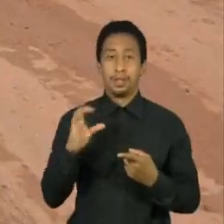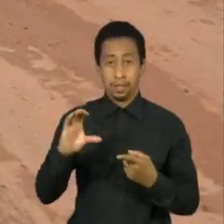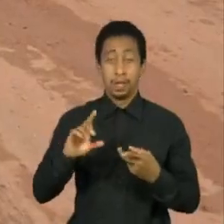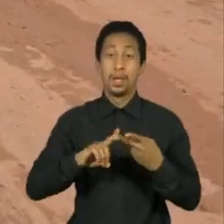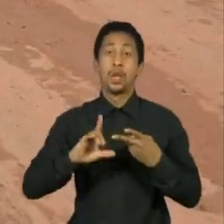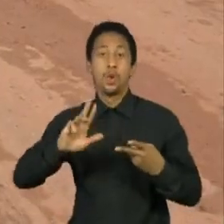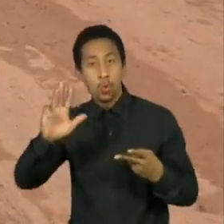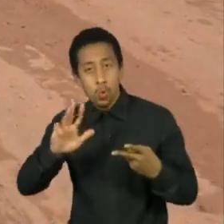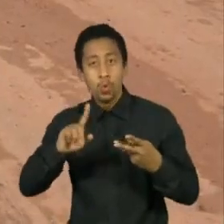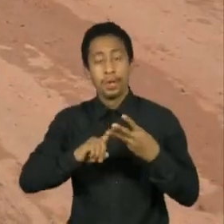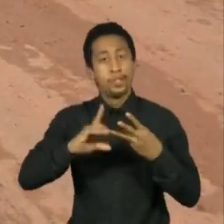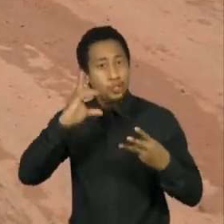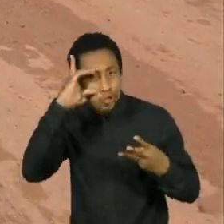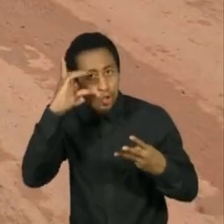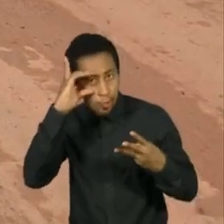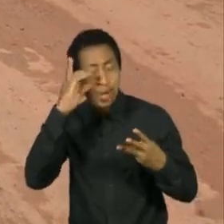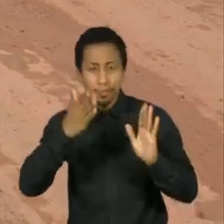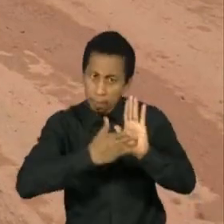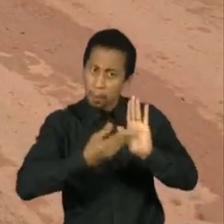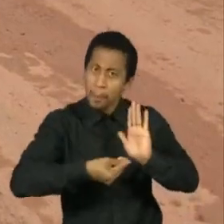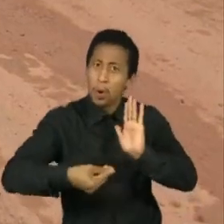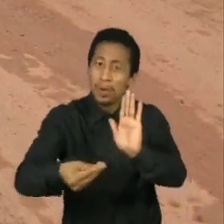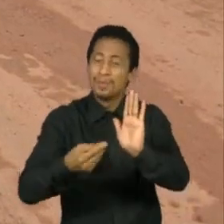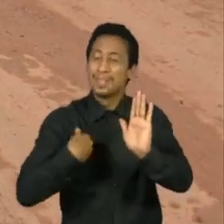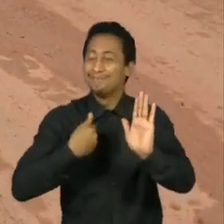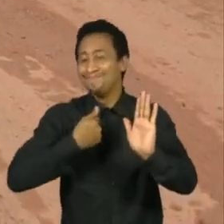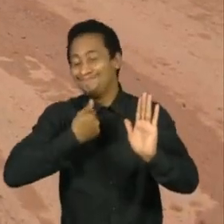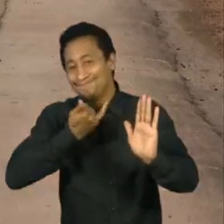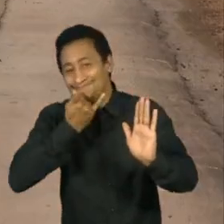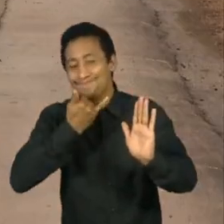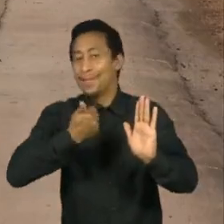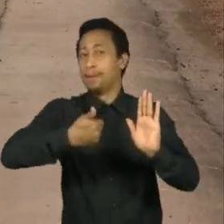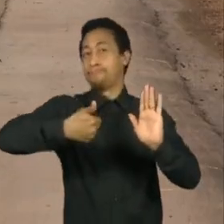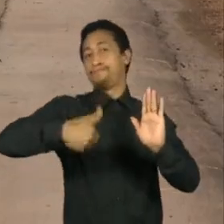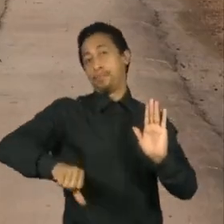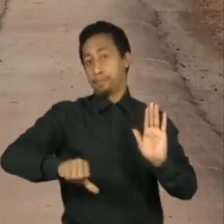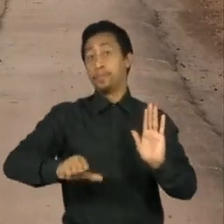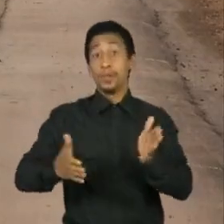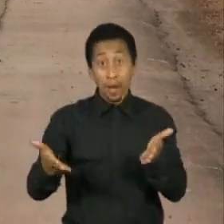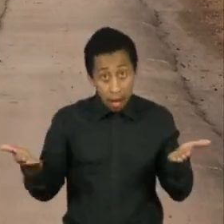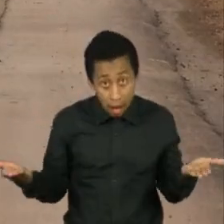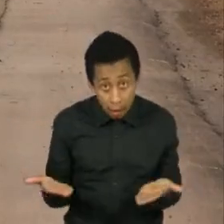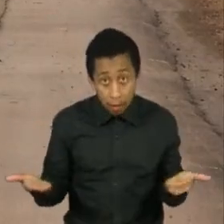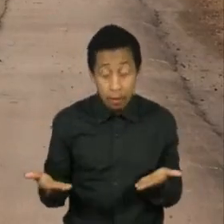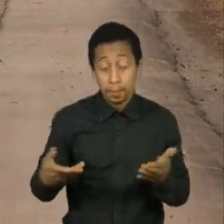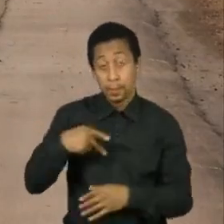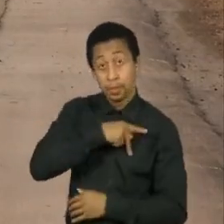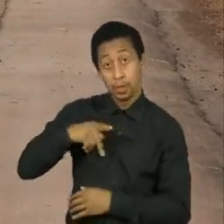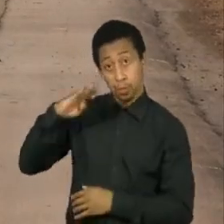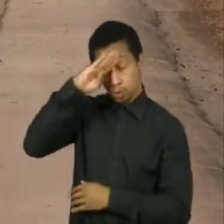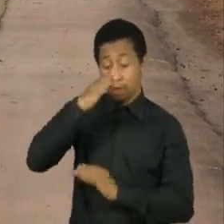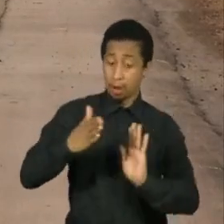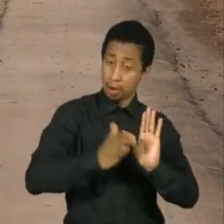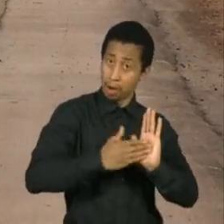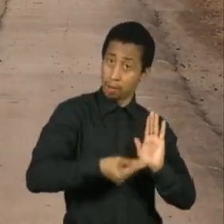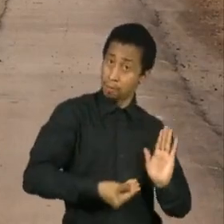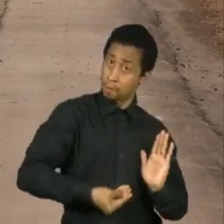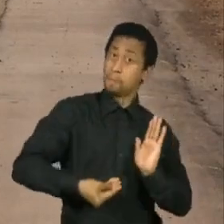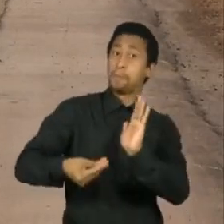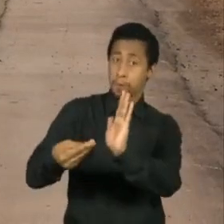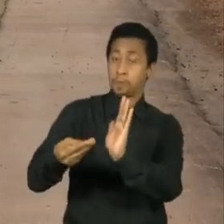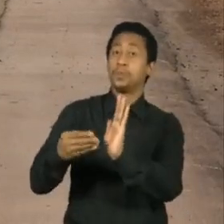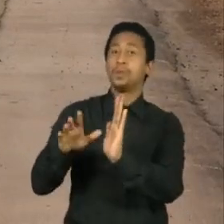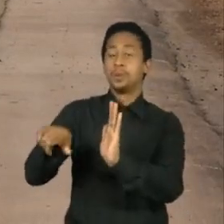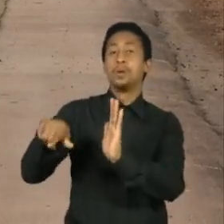E esbarraram na questão ambiental. Agora, no governo Bolsonaro, tramitam a toque de caixa no Departamento